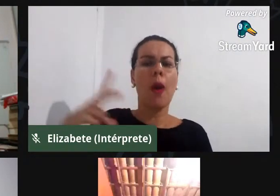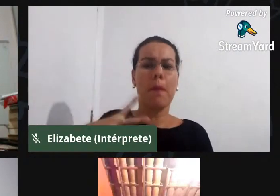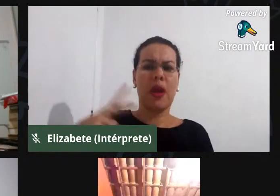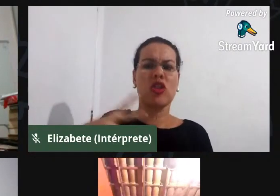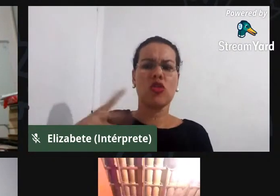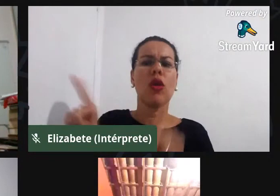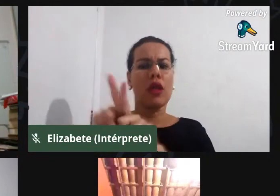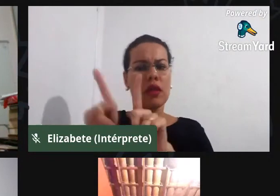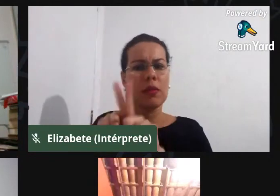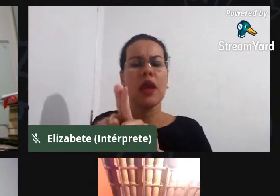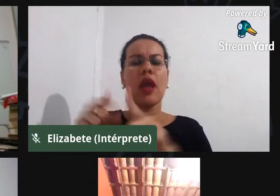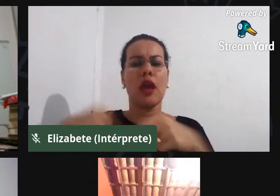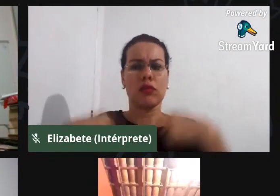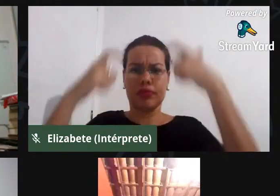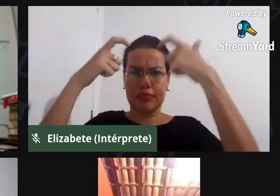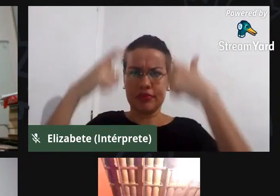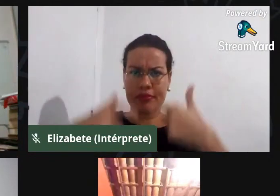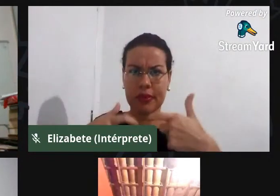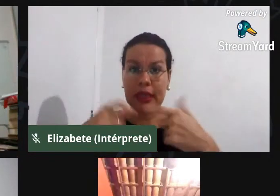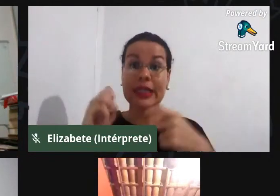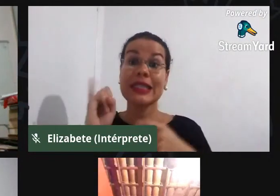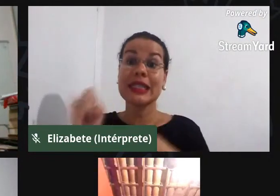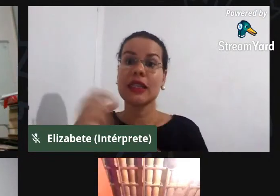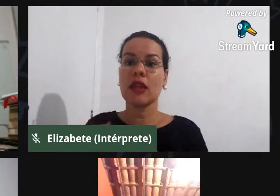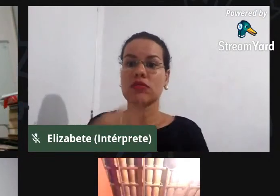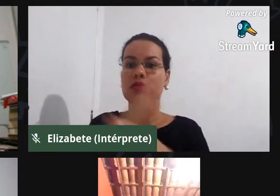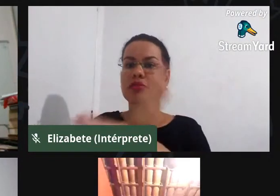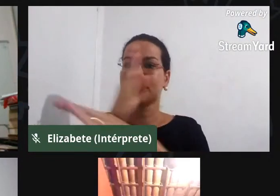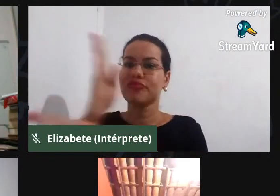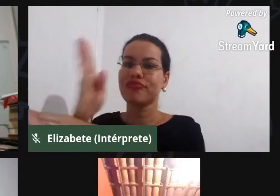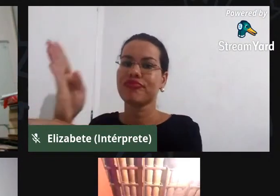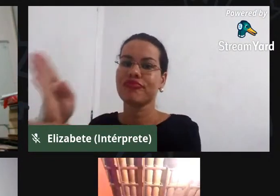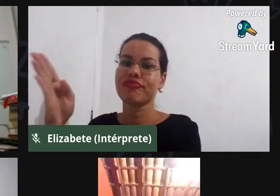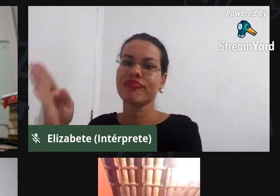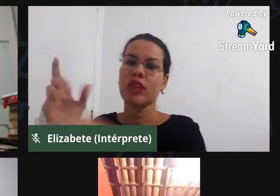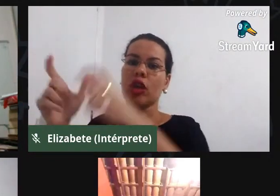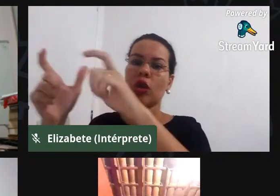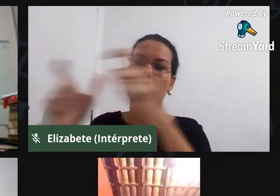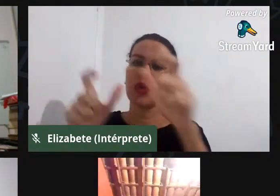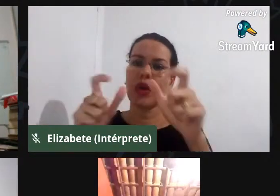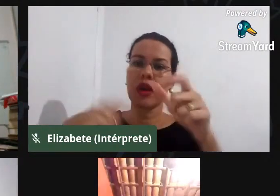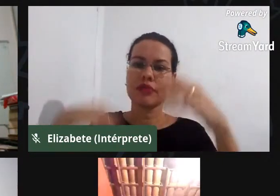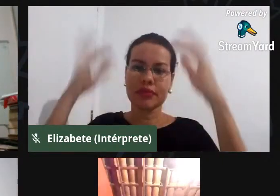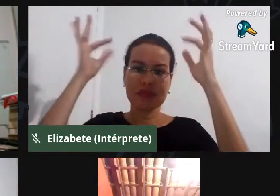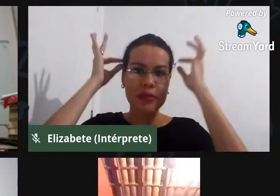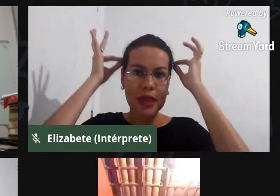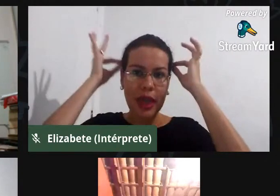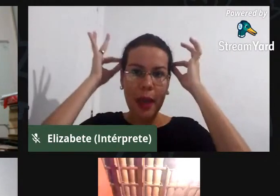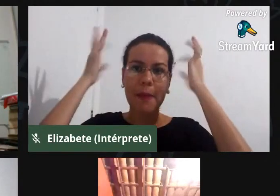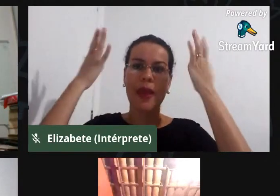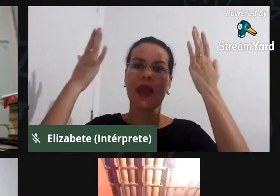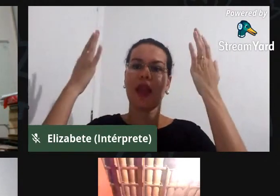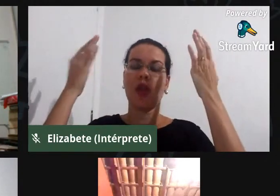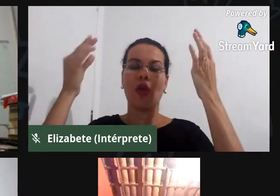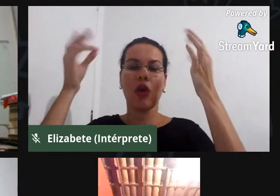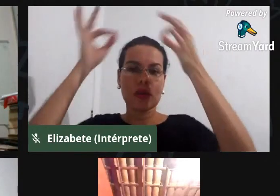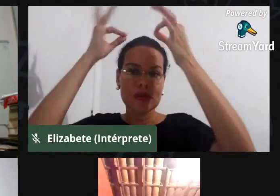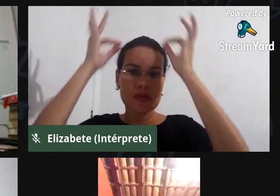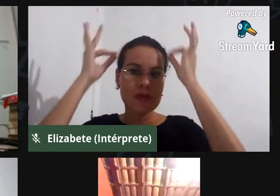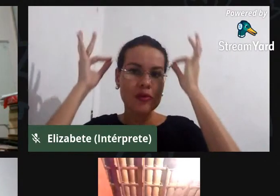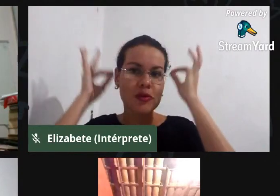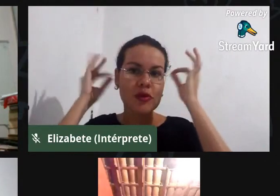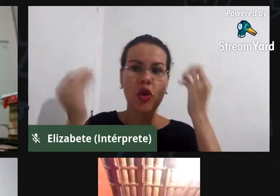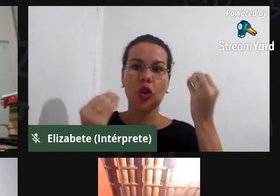porque quando a gente chega em determinados espaços, com os nossos cabelos, com a forma, com os nossos sotaques, né,